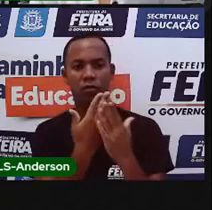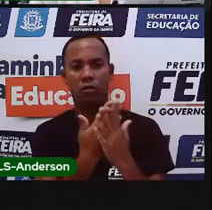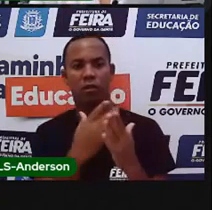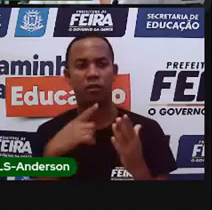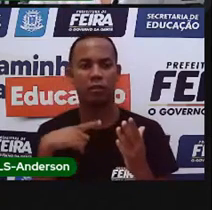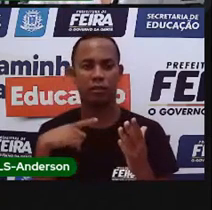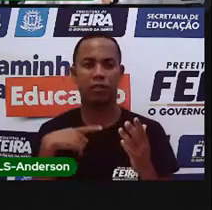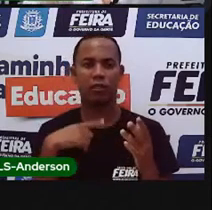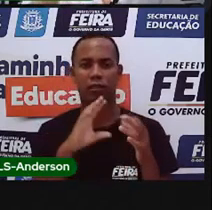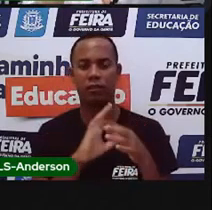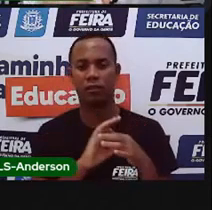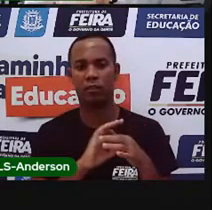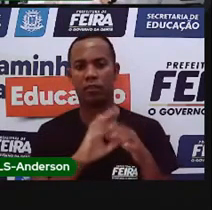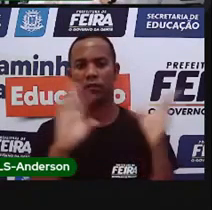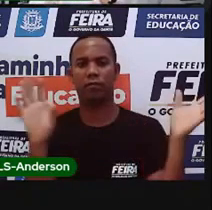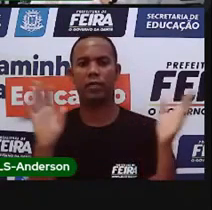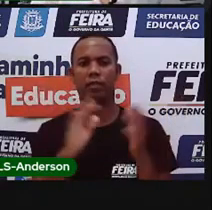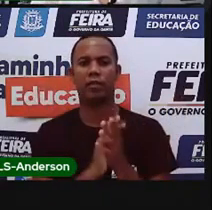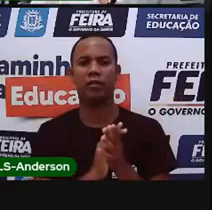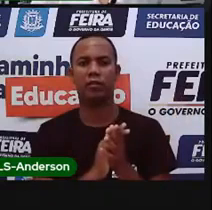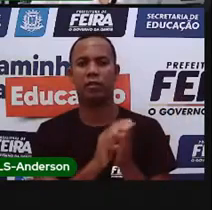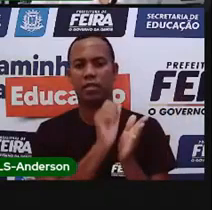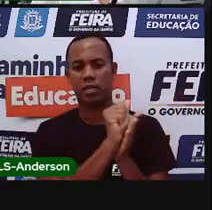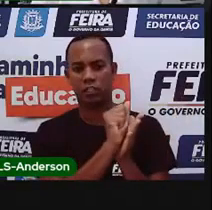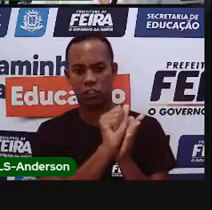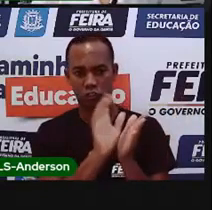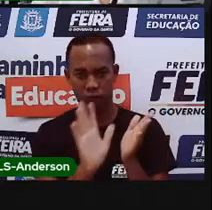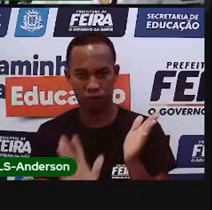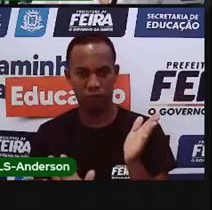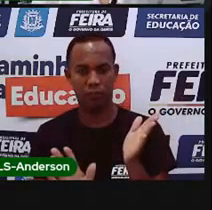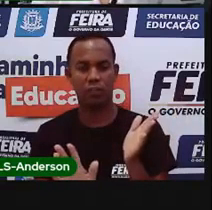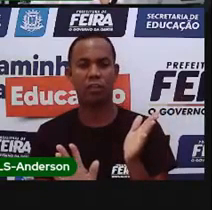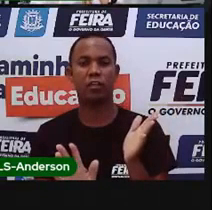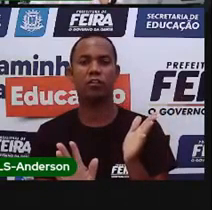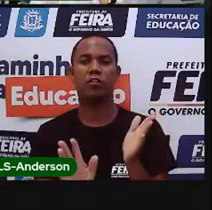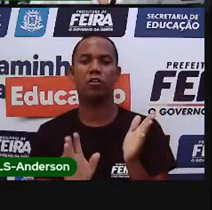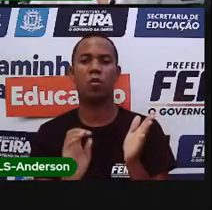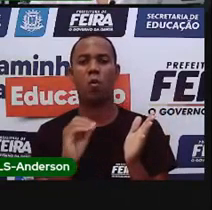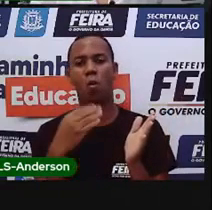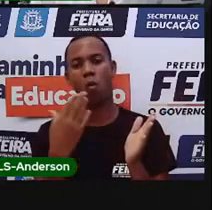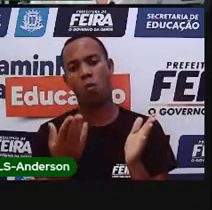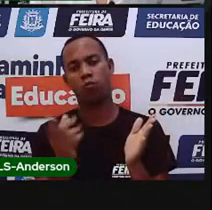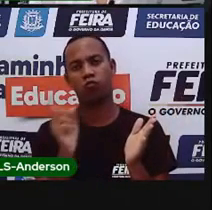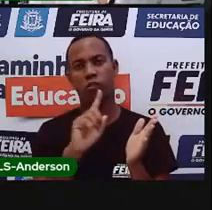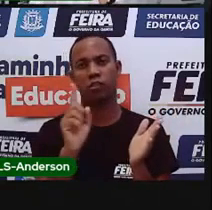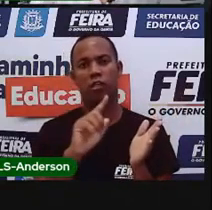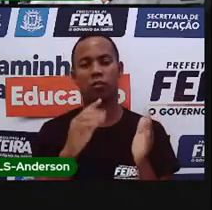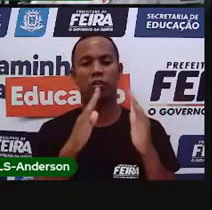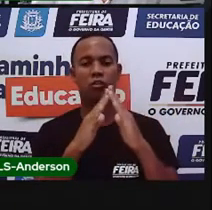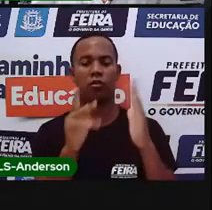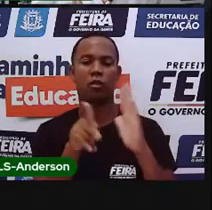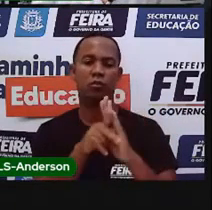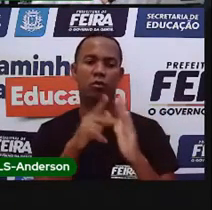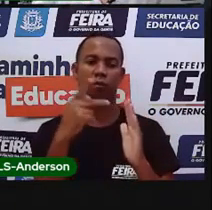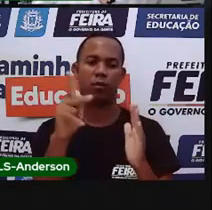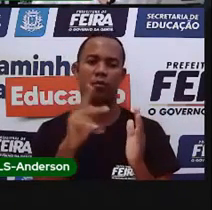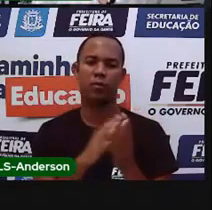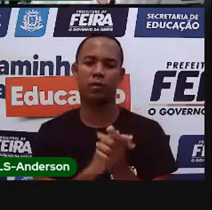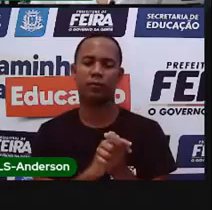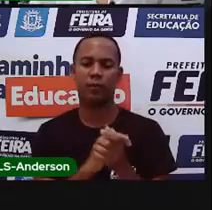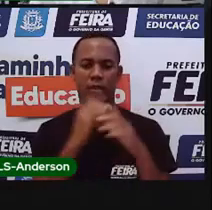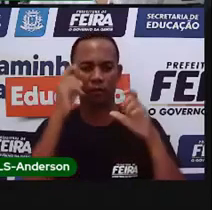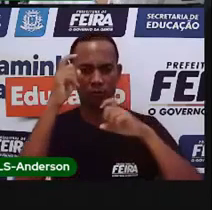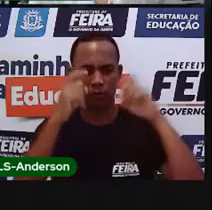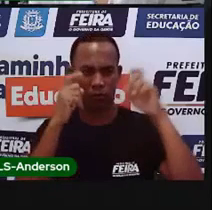liberdade de optar pela atividade da Secretaria de Educação, de Feira de Santana, ou não. Mas, não se